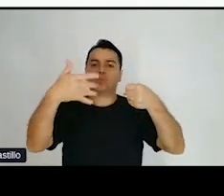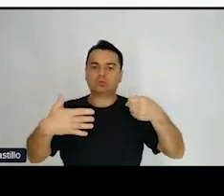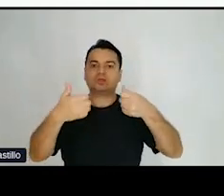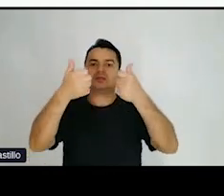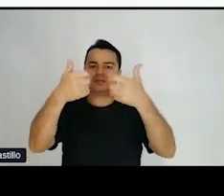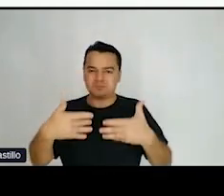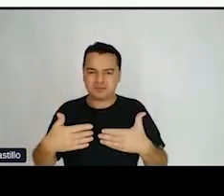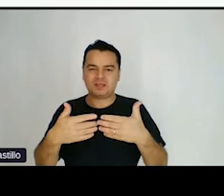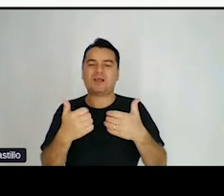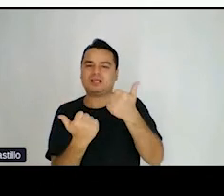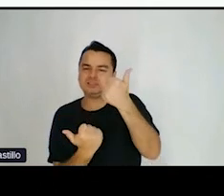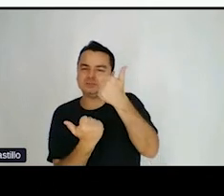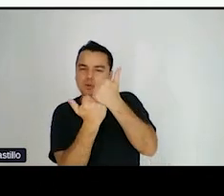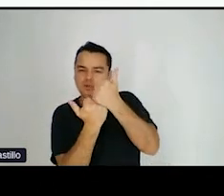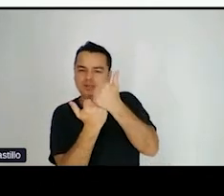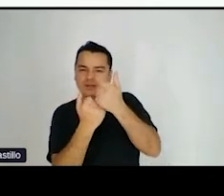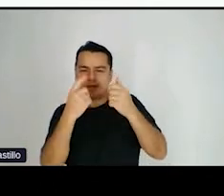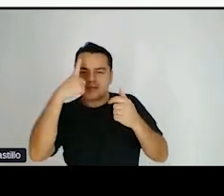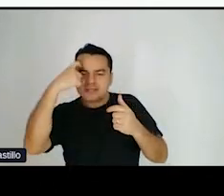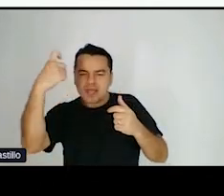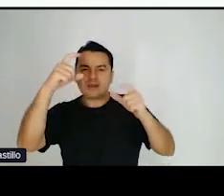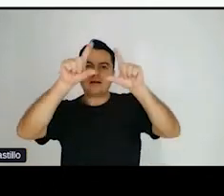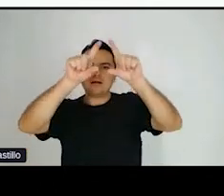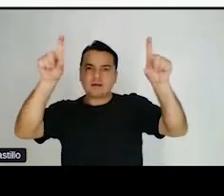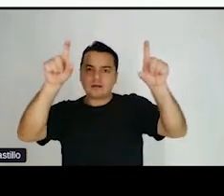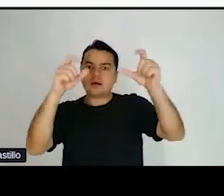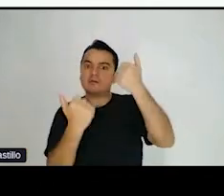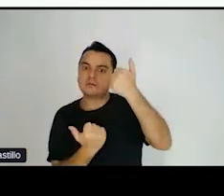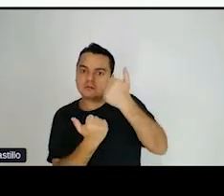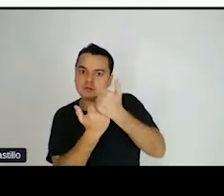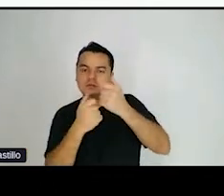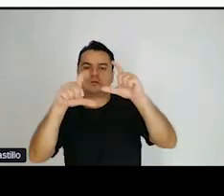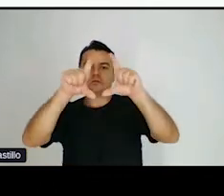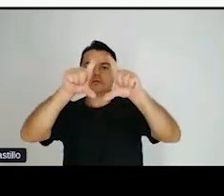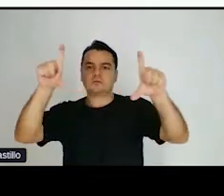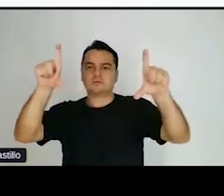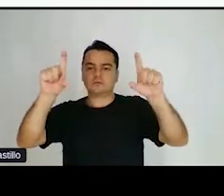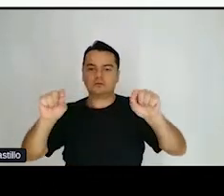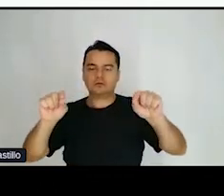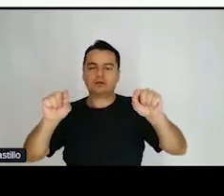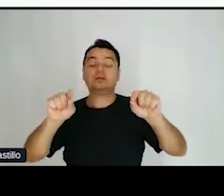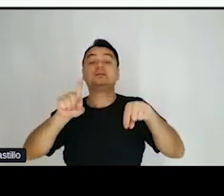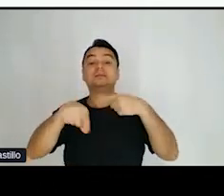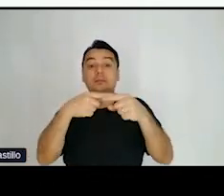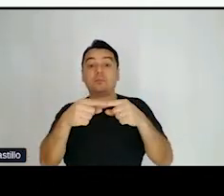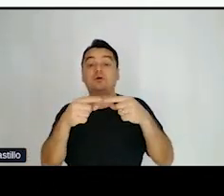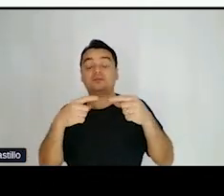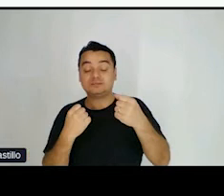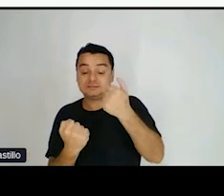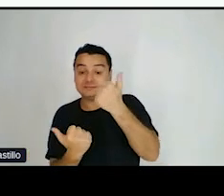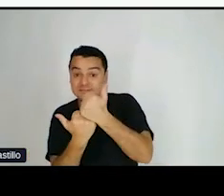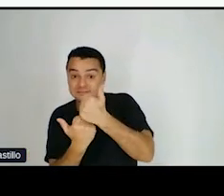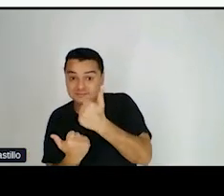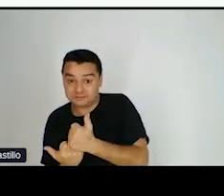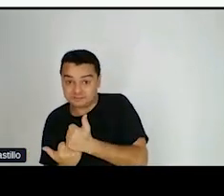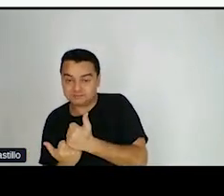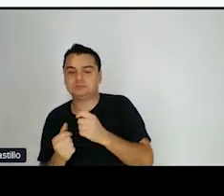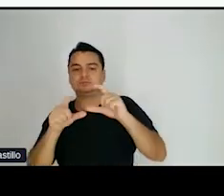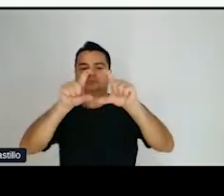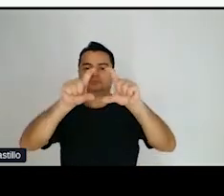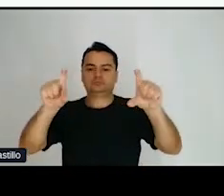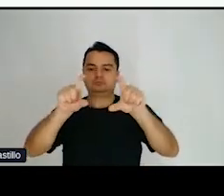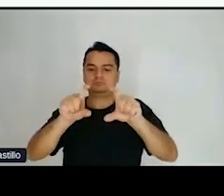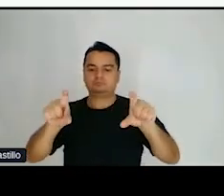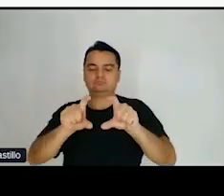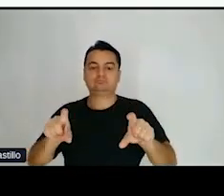daquelas informações e, por último, informações complementares, secundárias. Então, quando a gente escreve um texto, uma